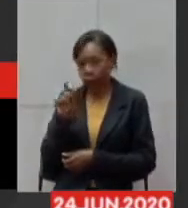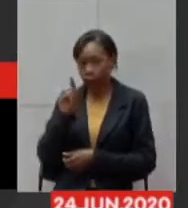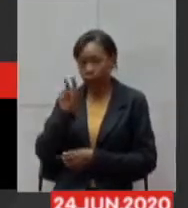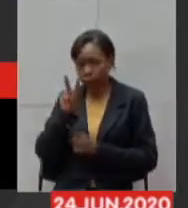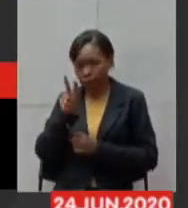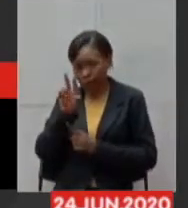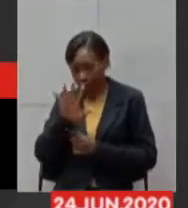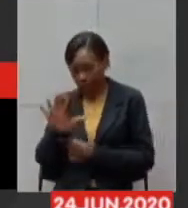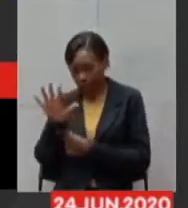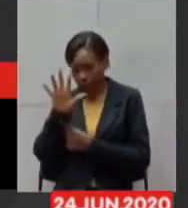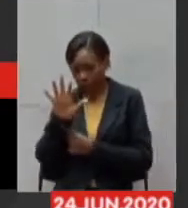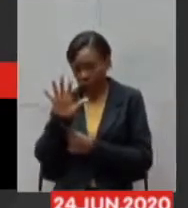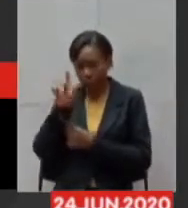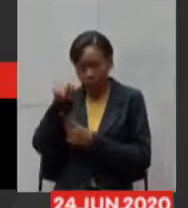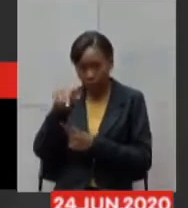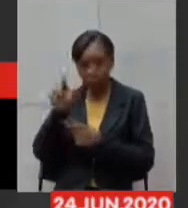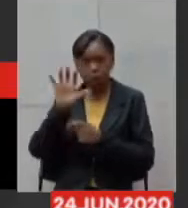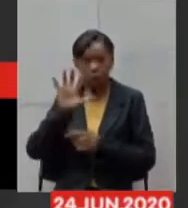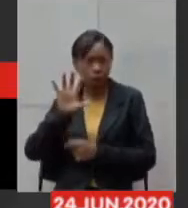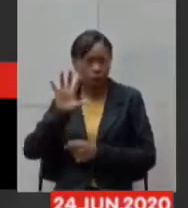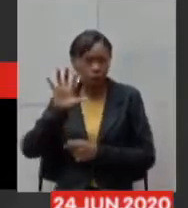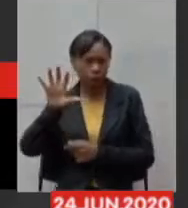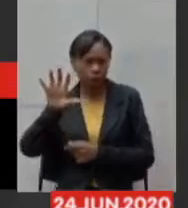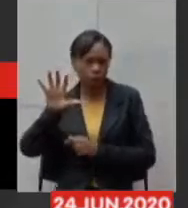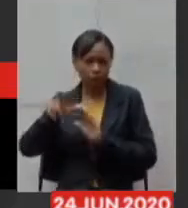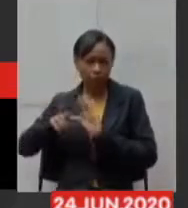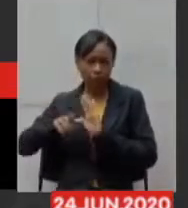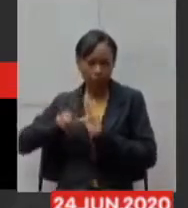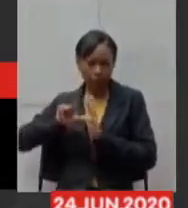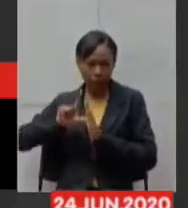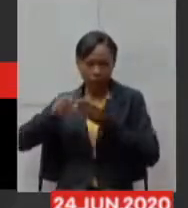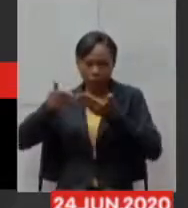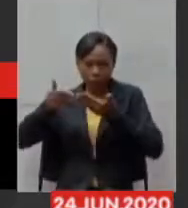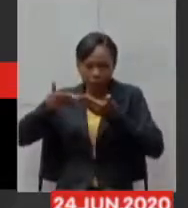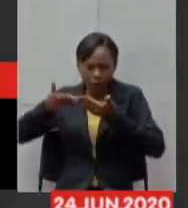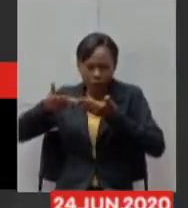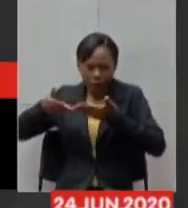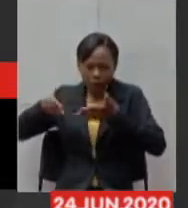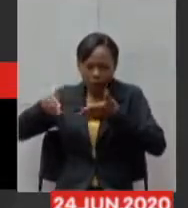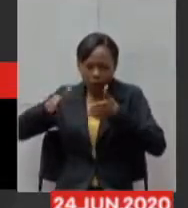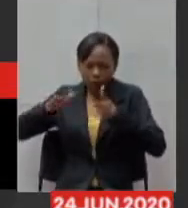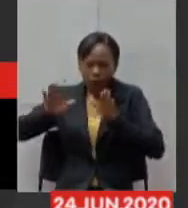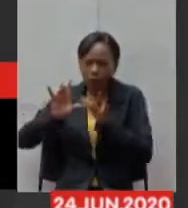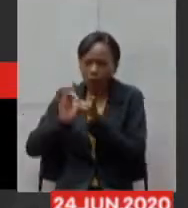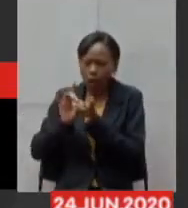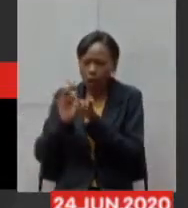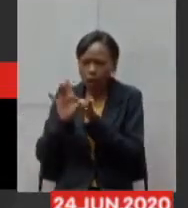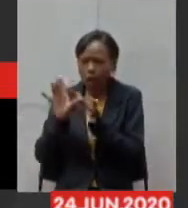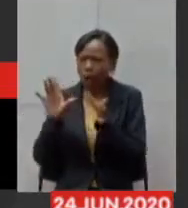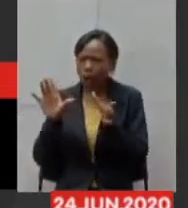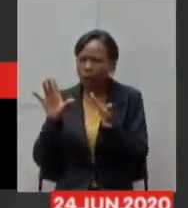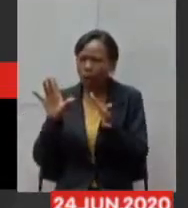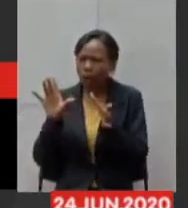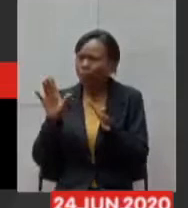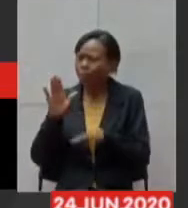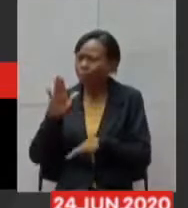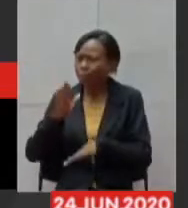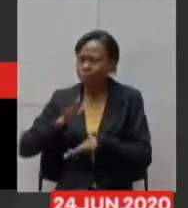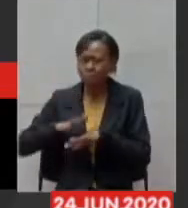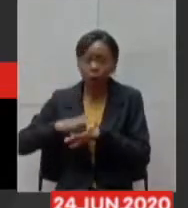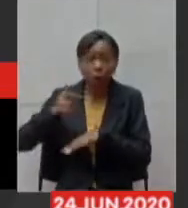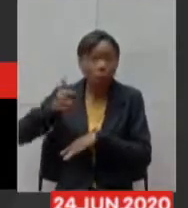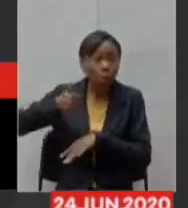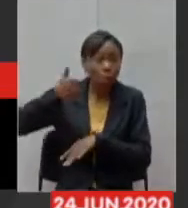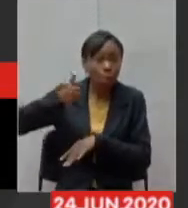notamos inicialmente que tinha havido uma flexibilização além do que era razoável foi a primeira